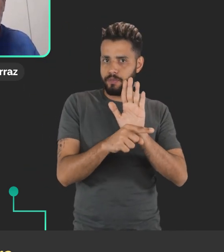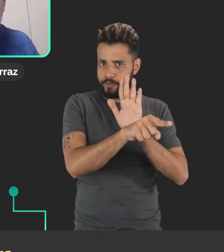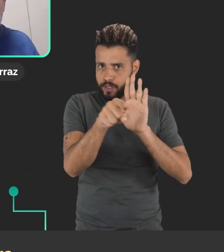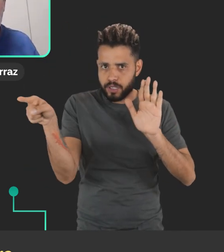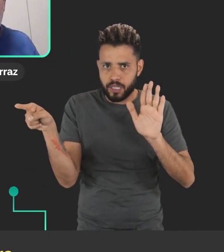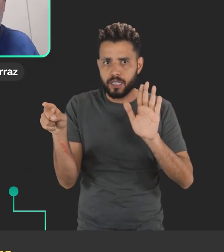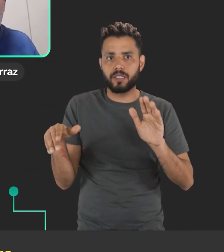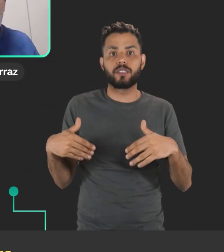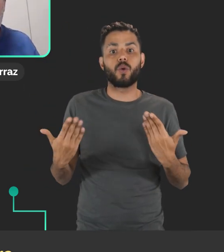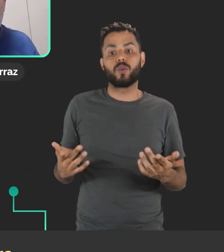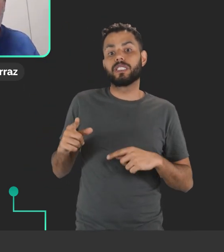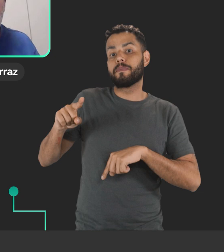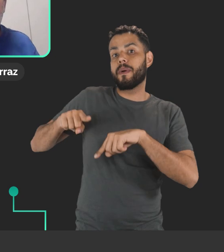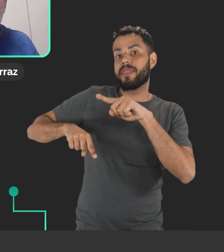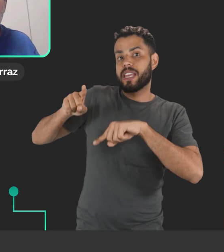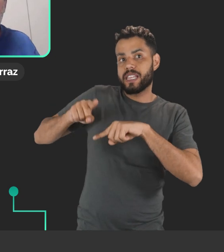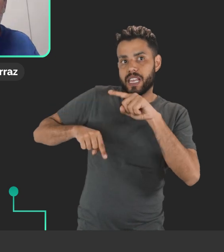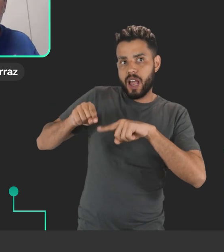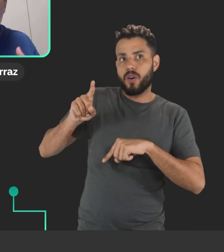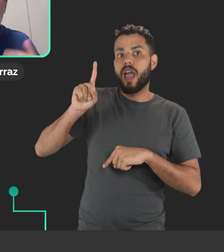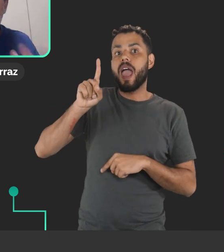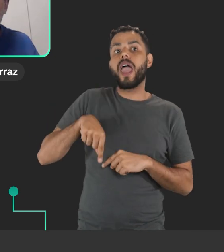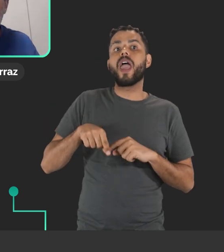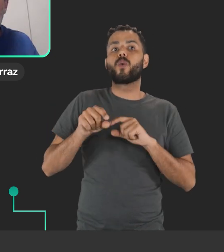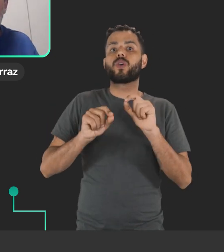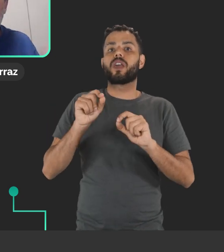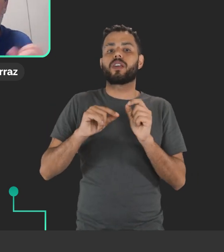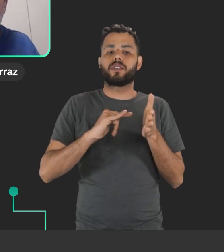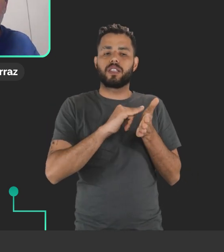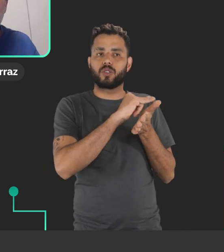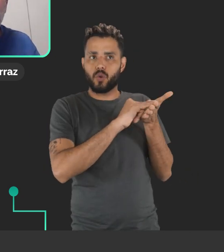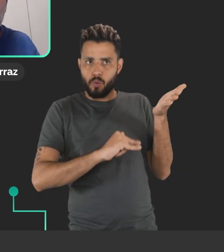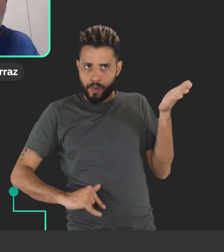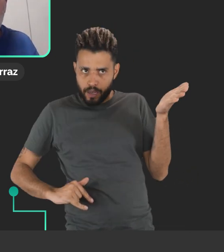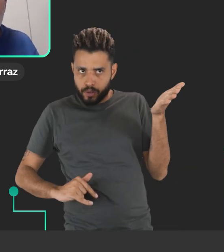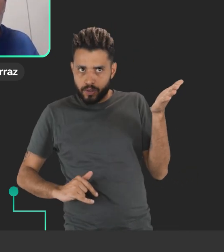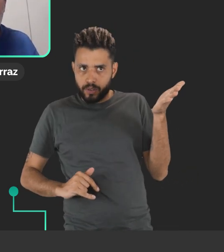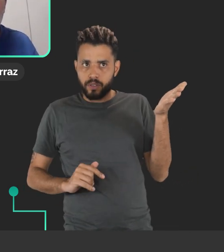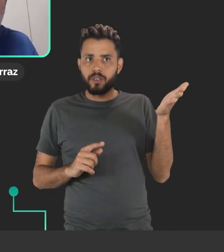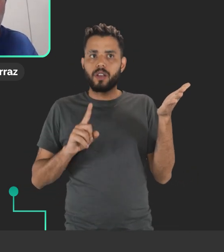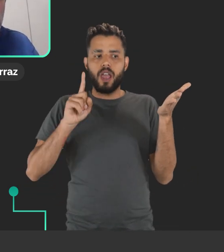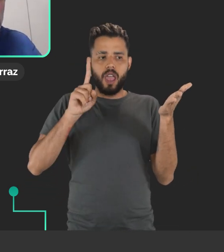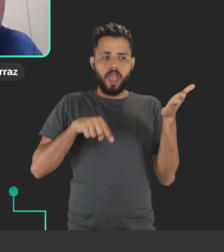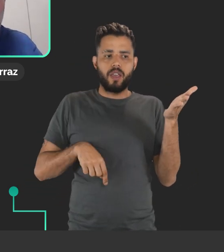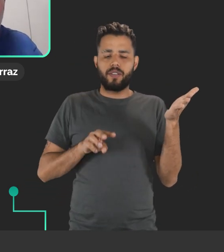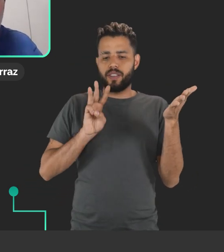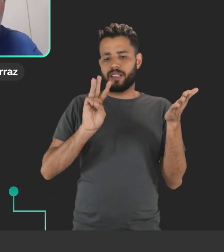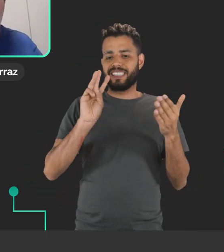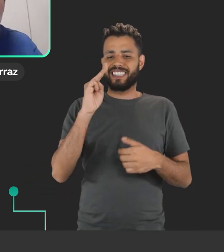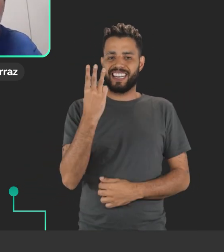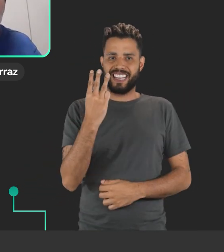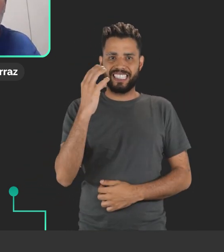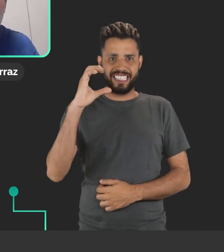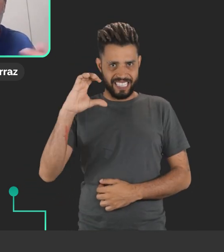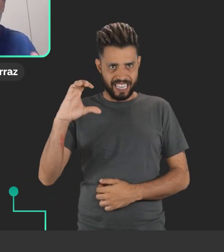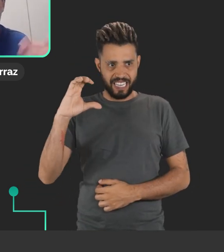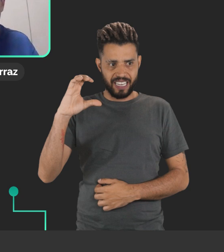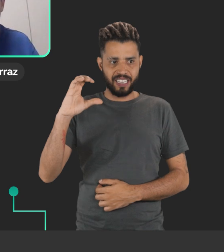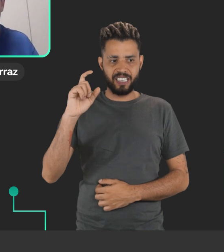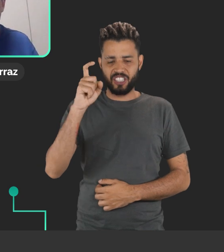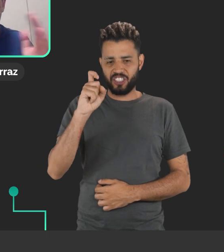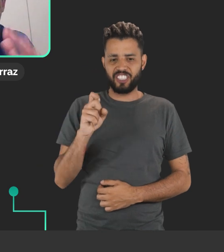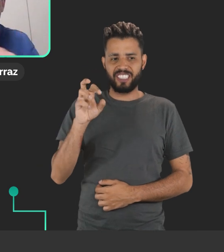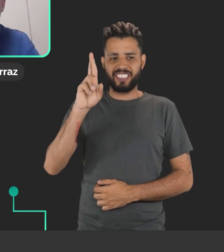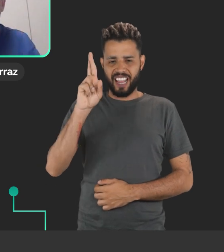apresentar para vocês aqui, e esse material, ele vem dessa documentação do W3C, né, do XR